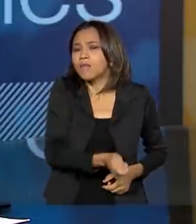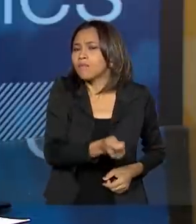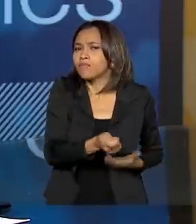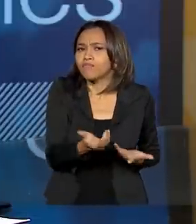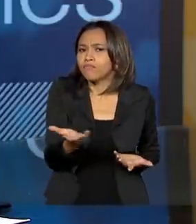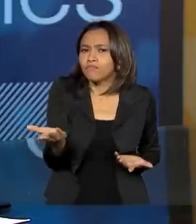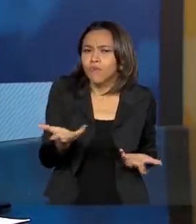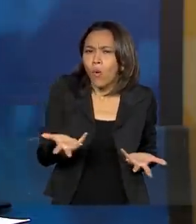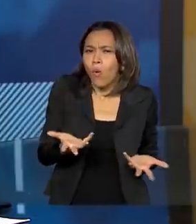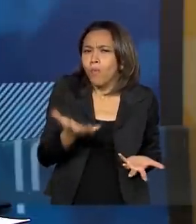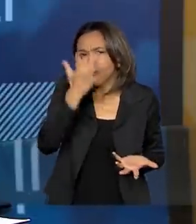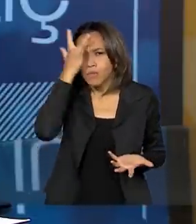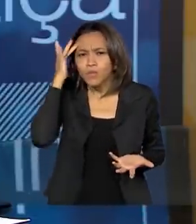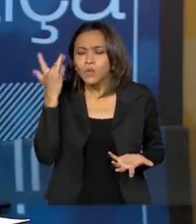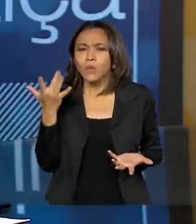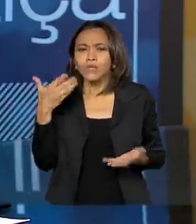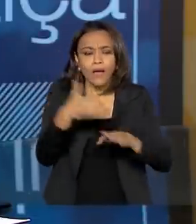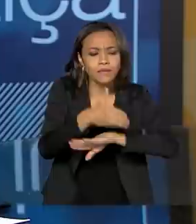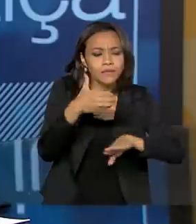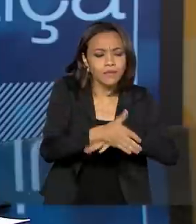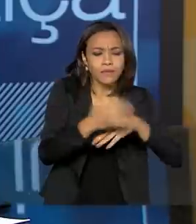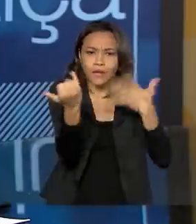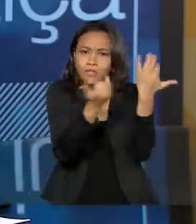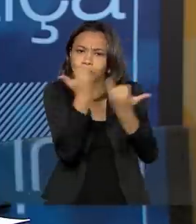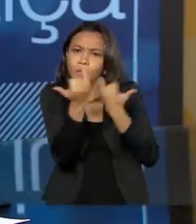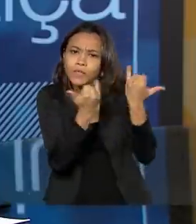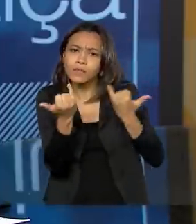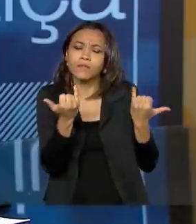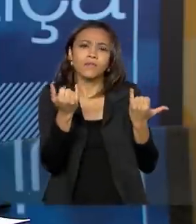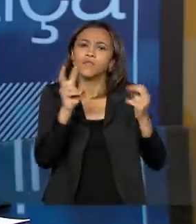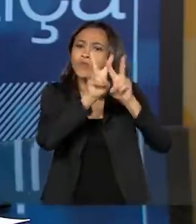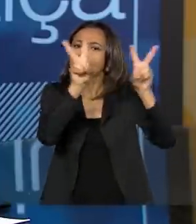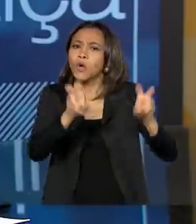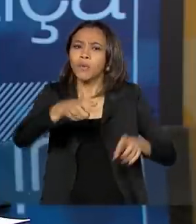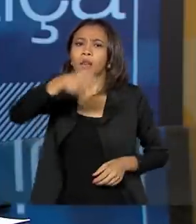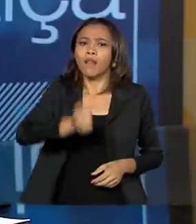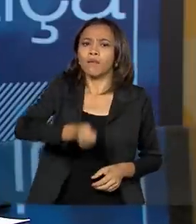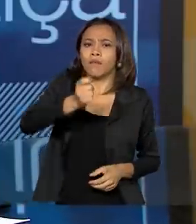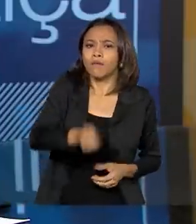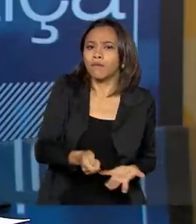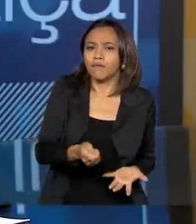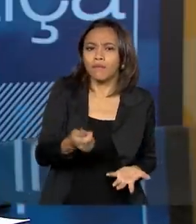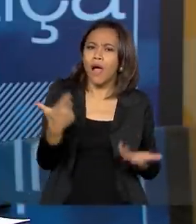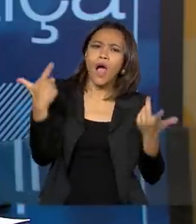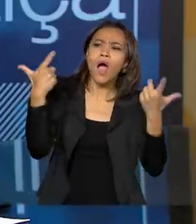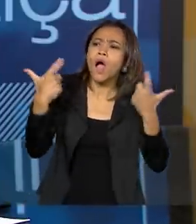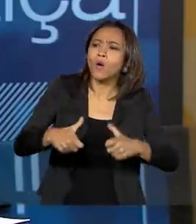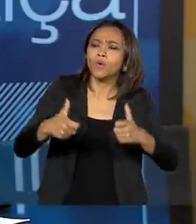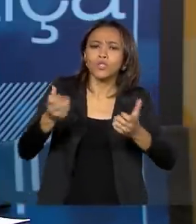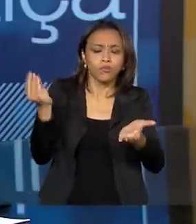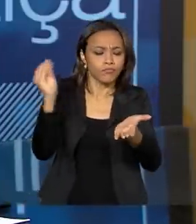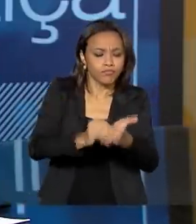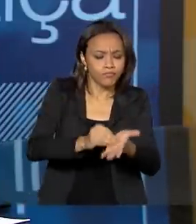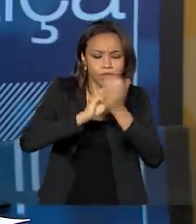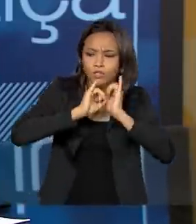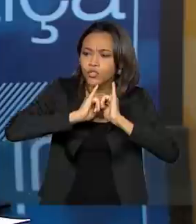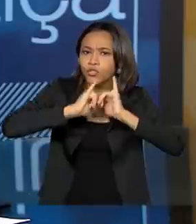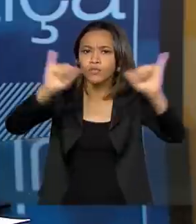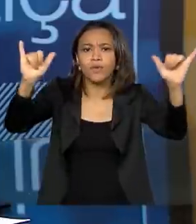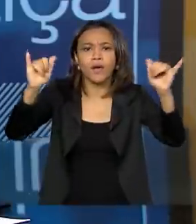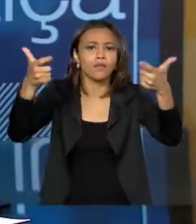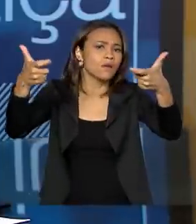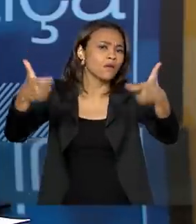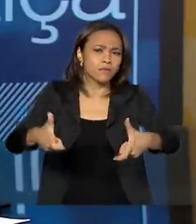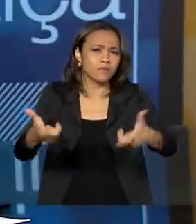Como que as pessoas podem ter acesso à informação que vai ter um leilão? Onde que isso é publicado pelo Ministério da Justiça e Segurança